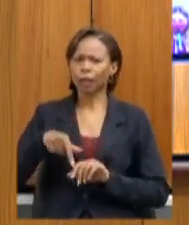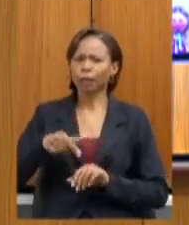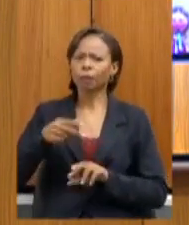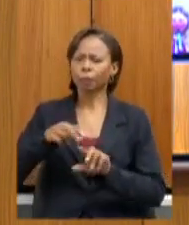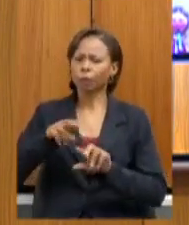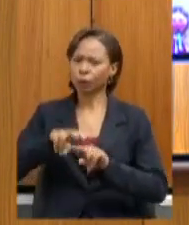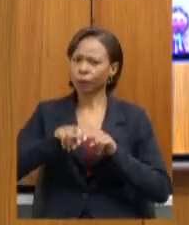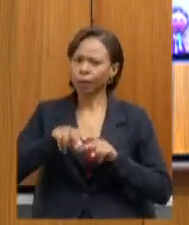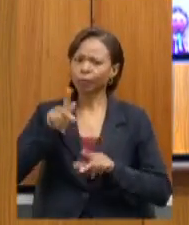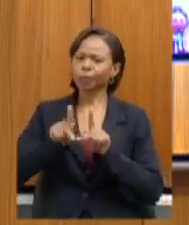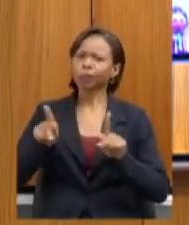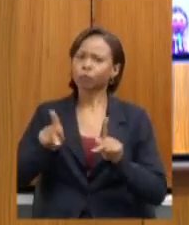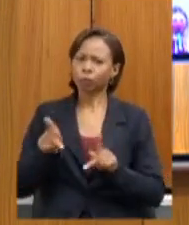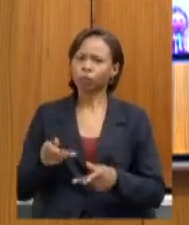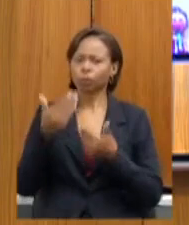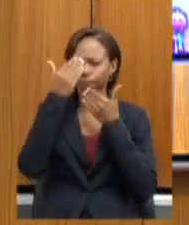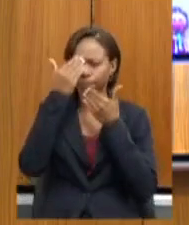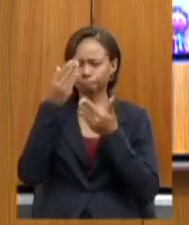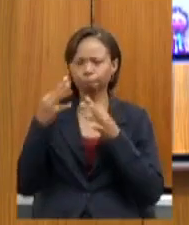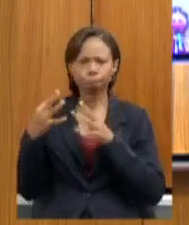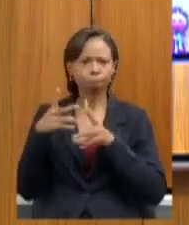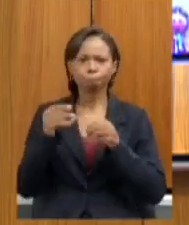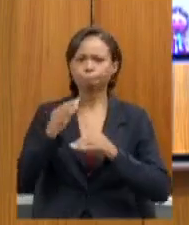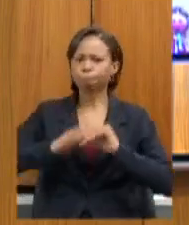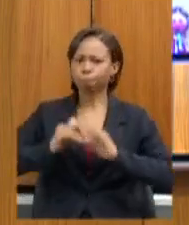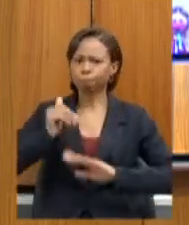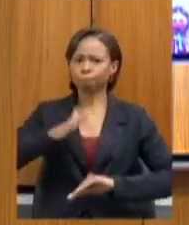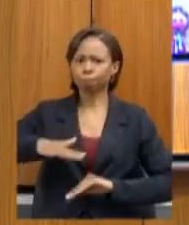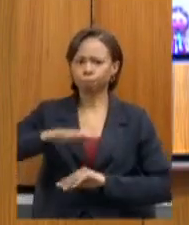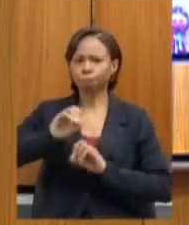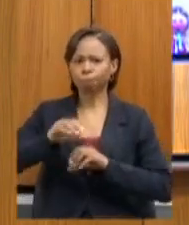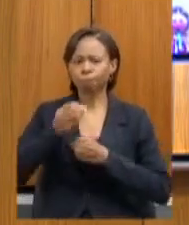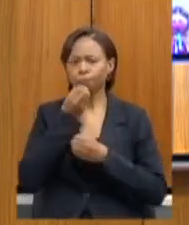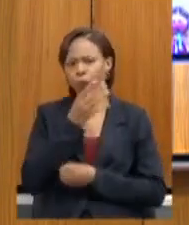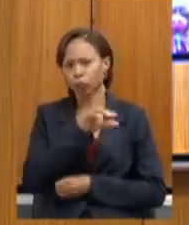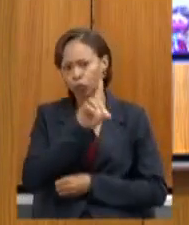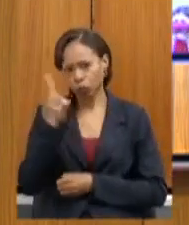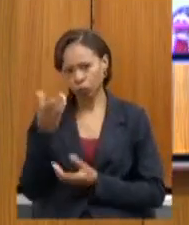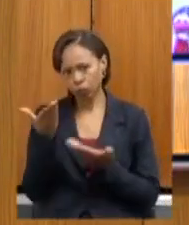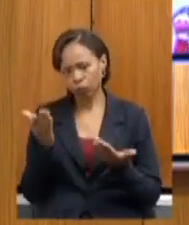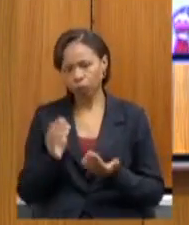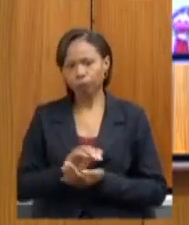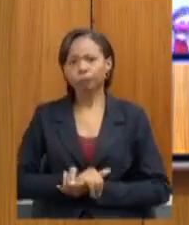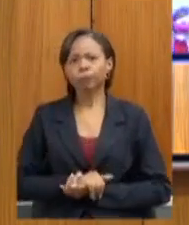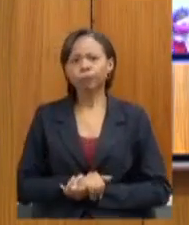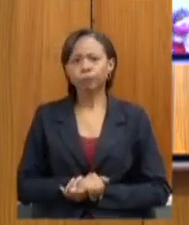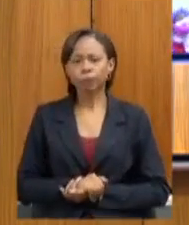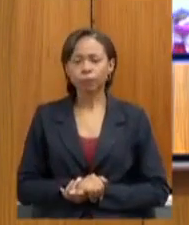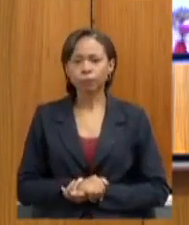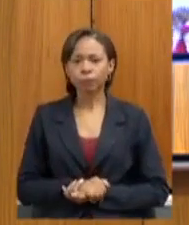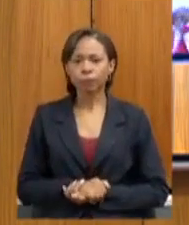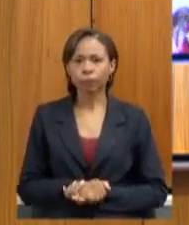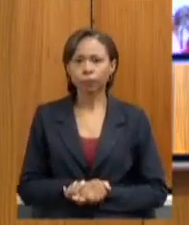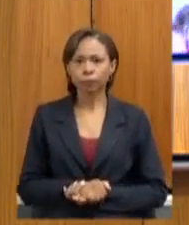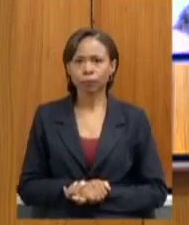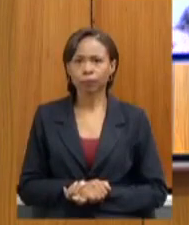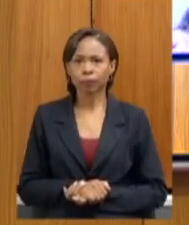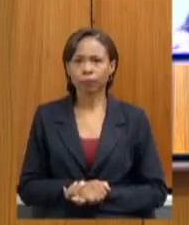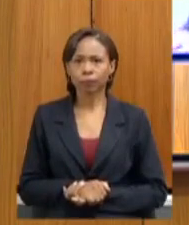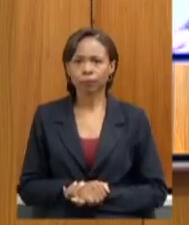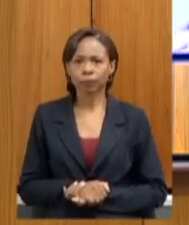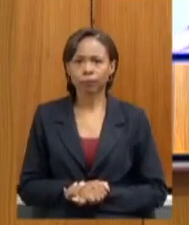da escola então nosso muito obrigada aos profissionais da educação um bom dia acabou gente então conter aí